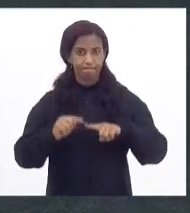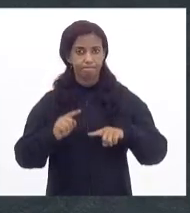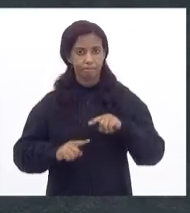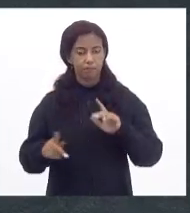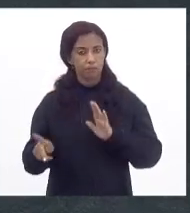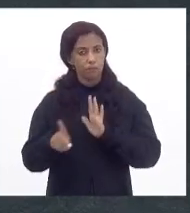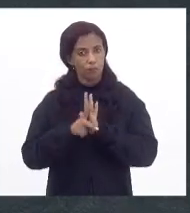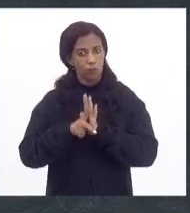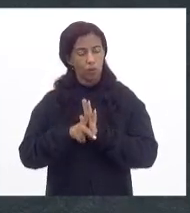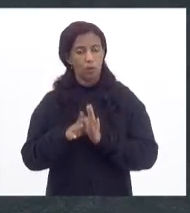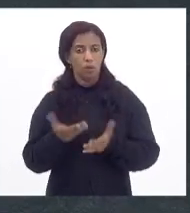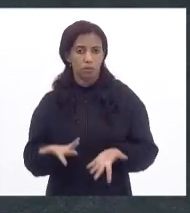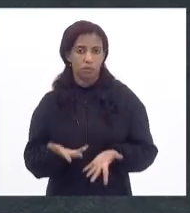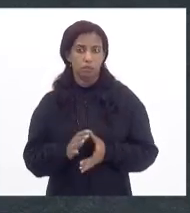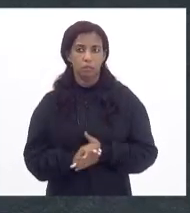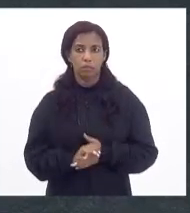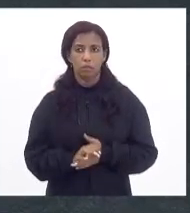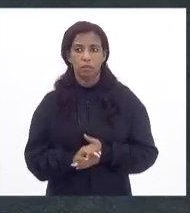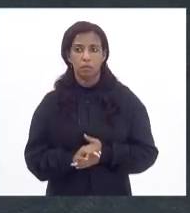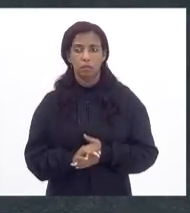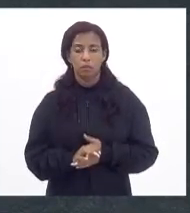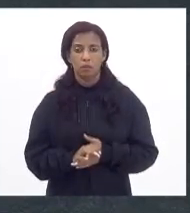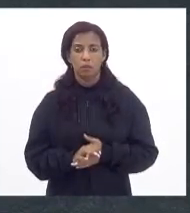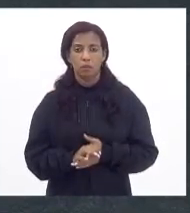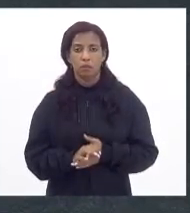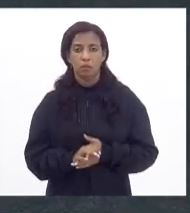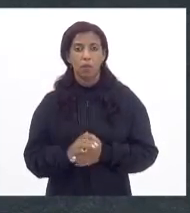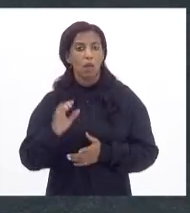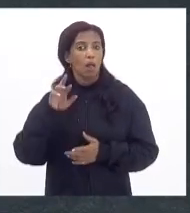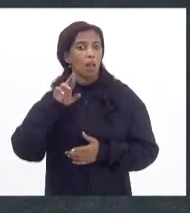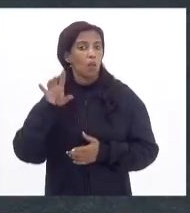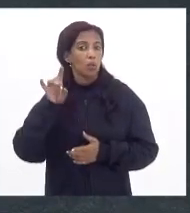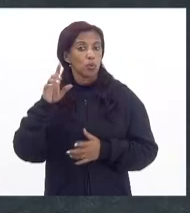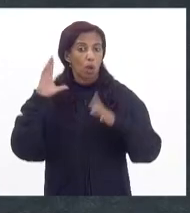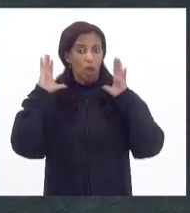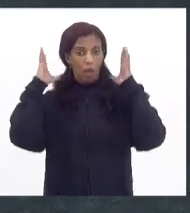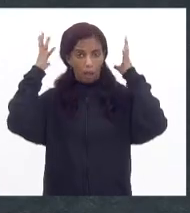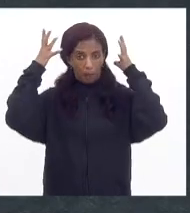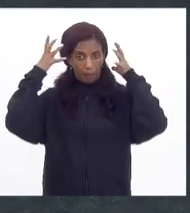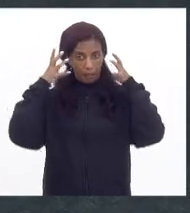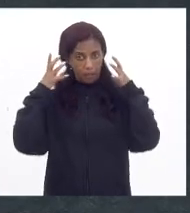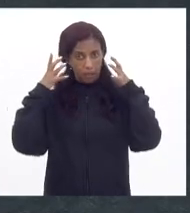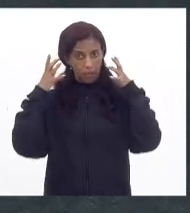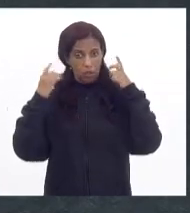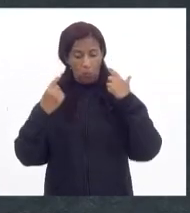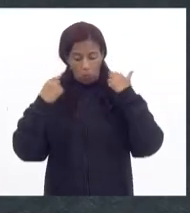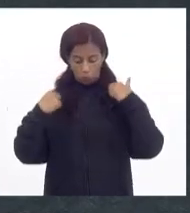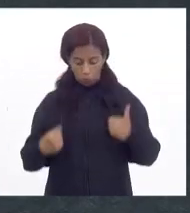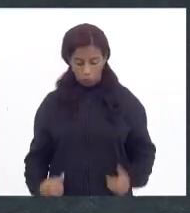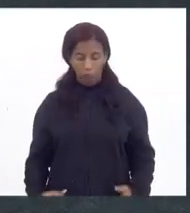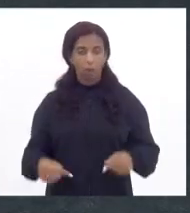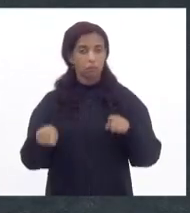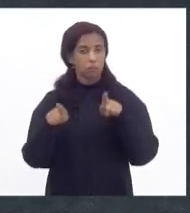não somente o capacete. E, muitas vezes,